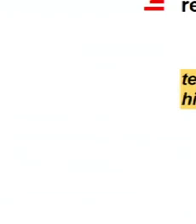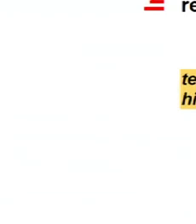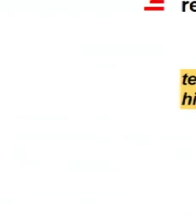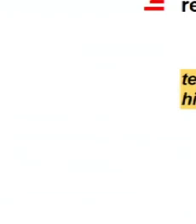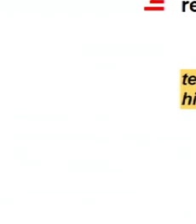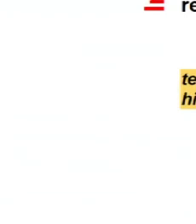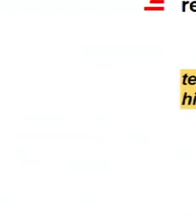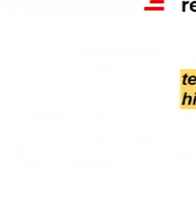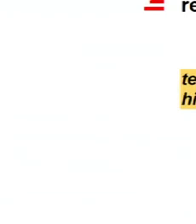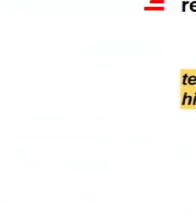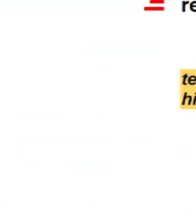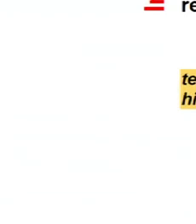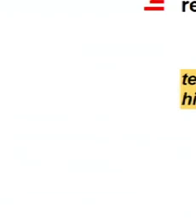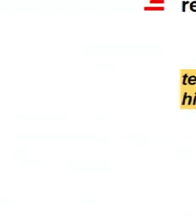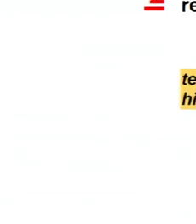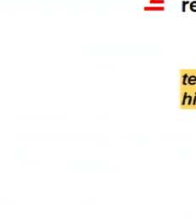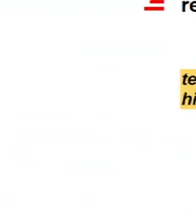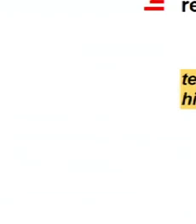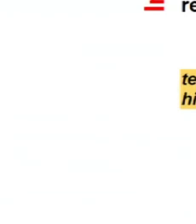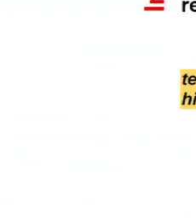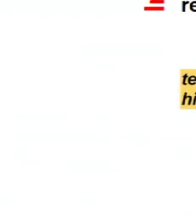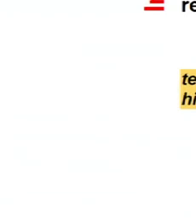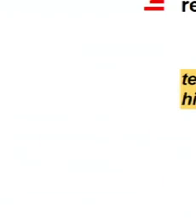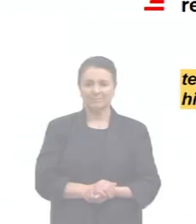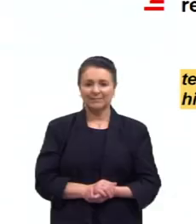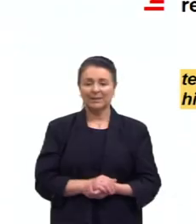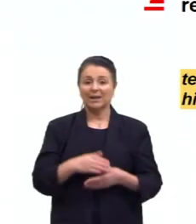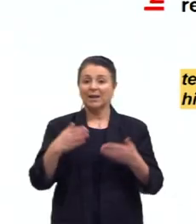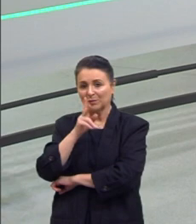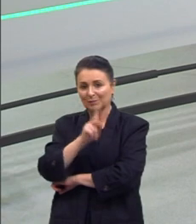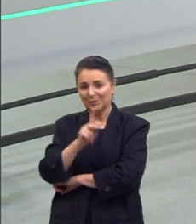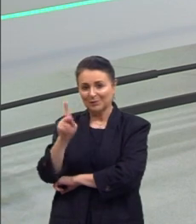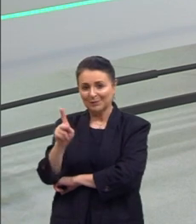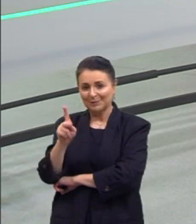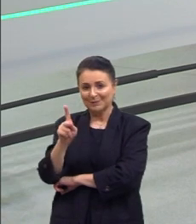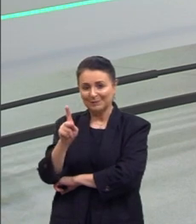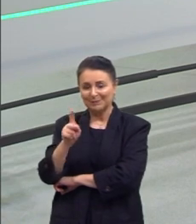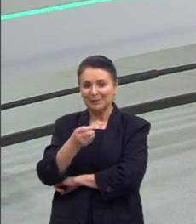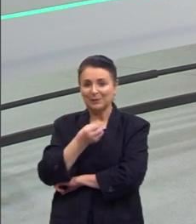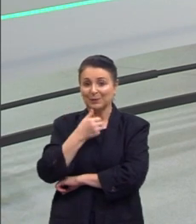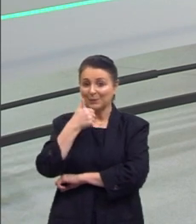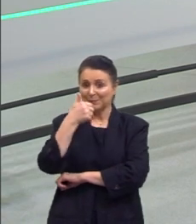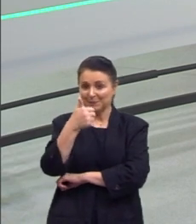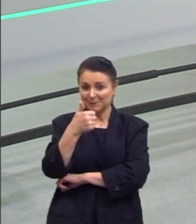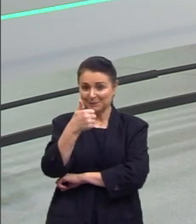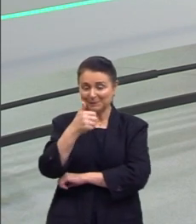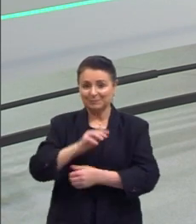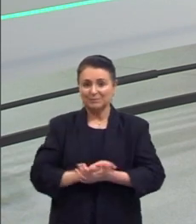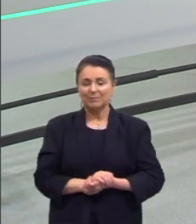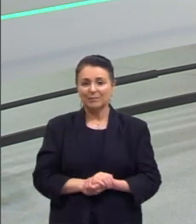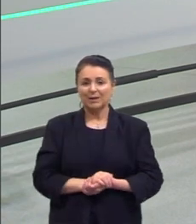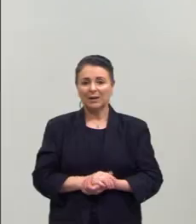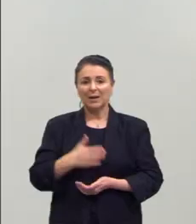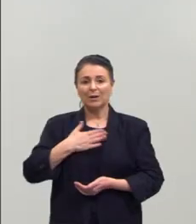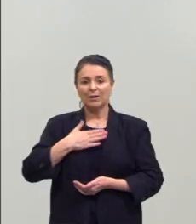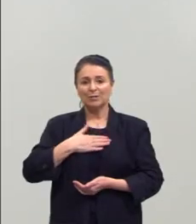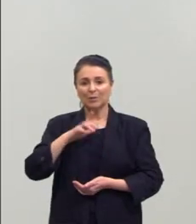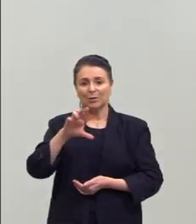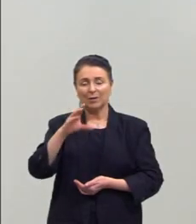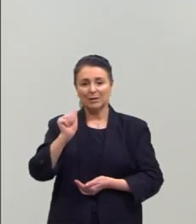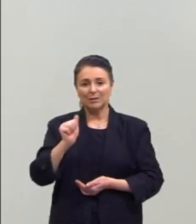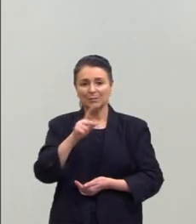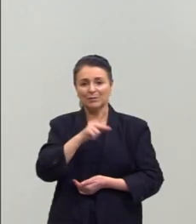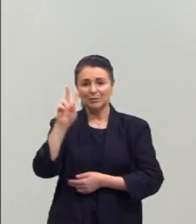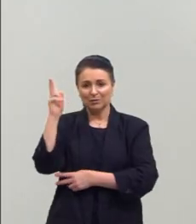constrói muito bem essa proposta de intervenção. Bem-vindo, professor Lucas. Tudo bem, Karine? Tudo bem. Eu sou o Lucas, sou o